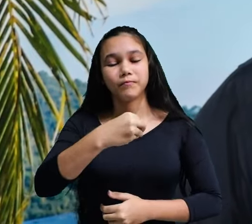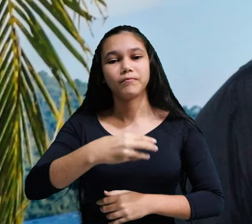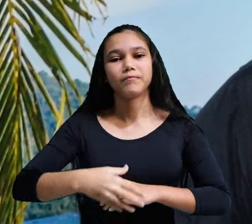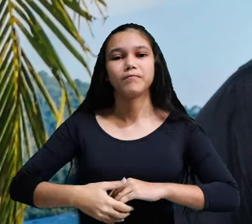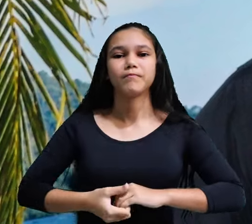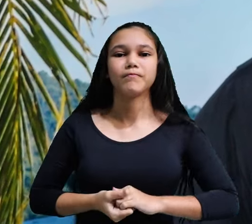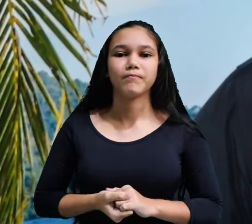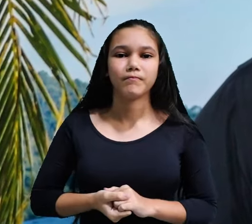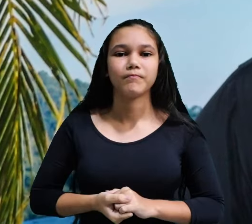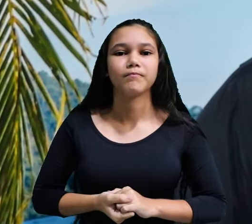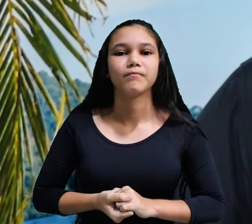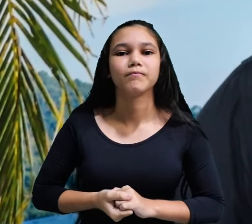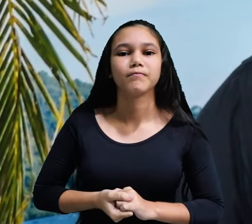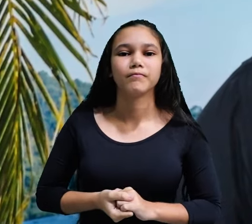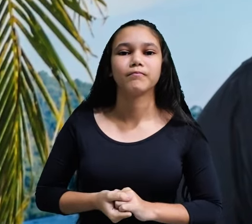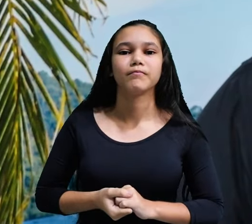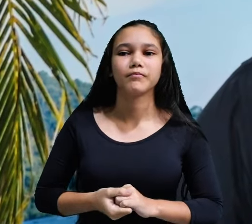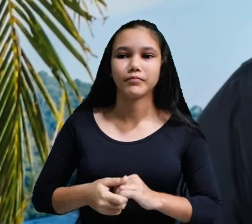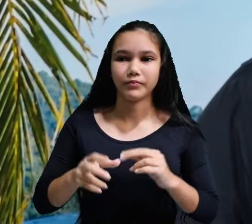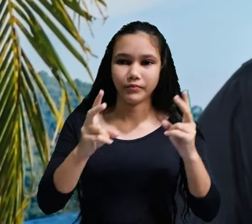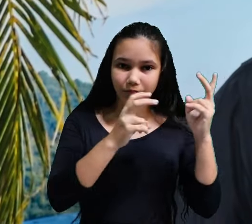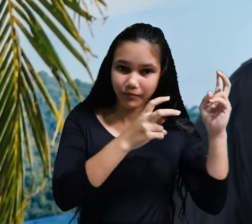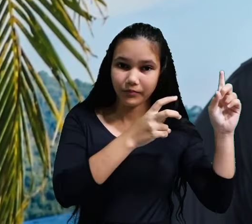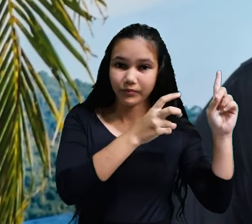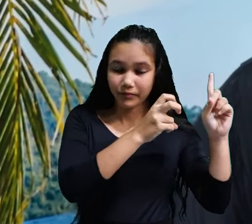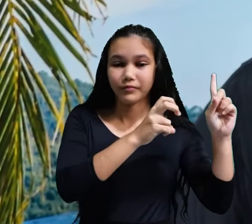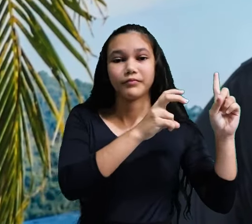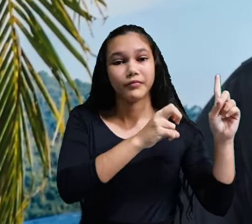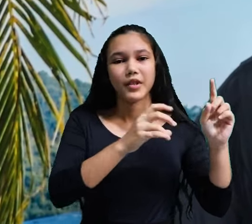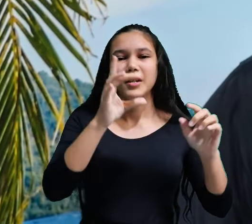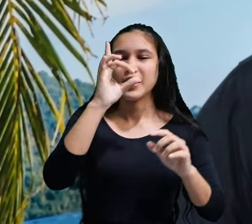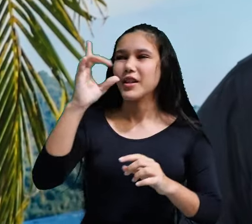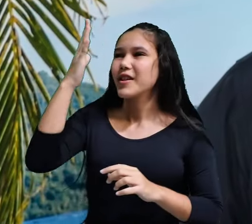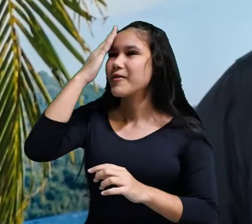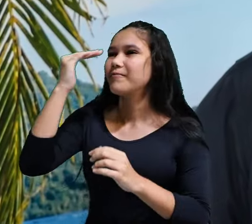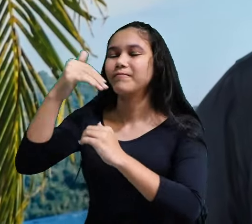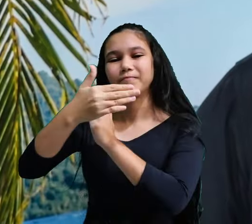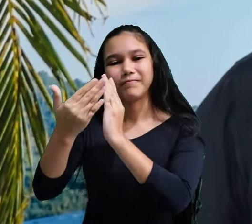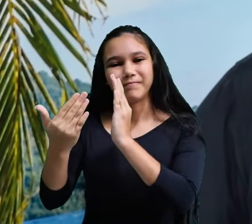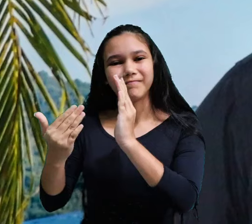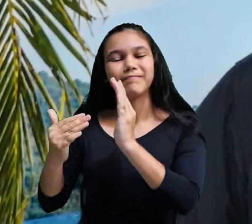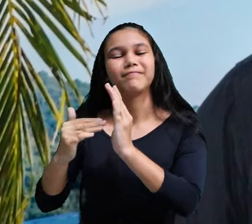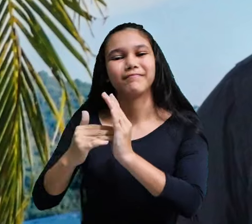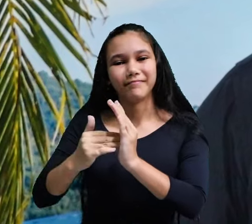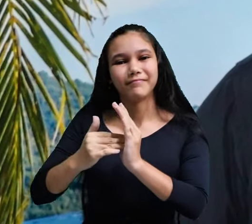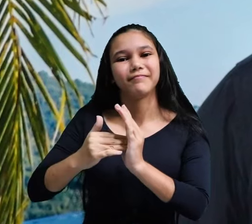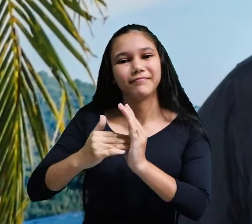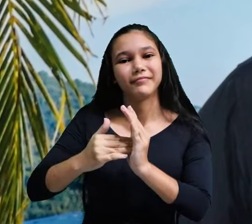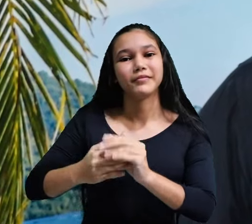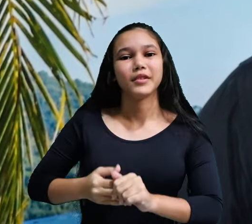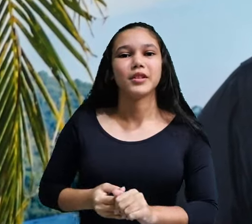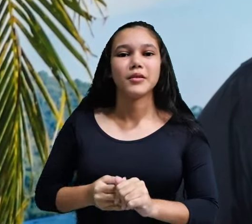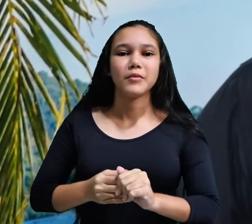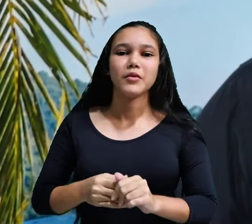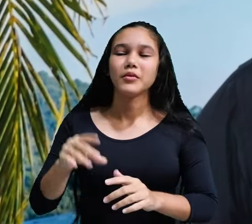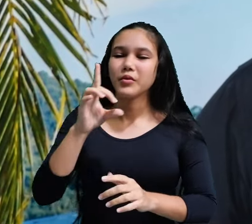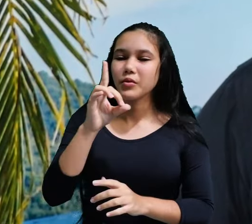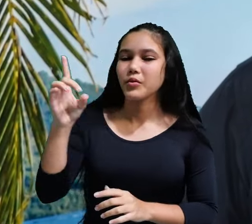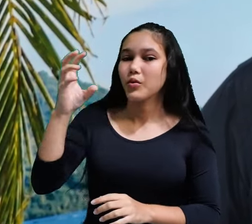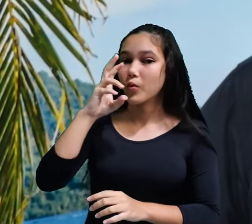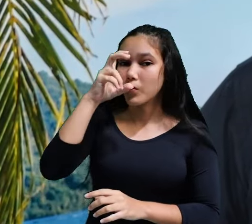Um dos pilares da teologia é a onisciência de Deus. A onisciência é um dos